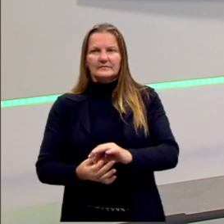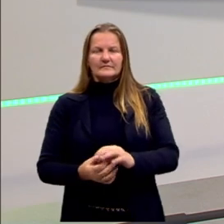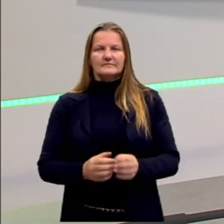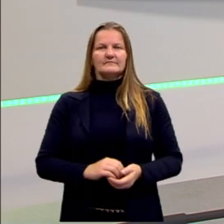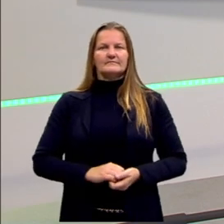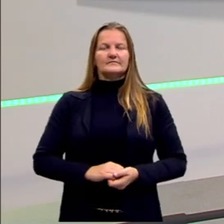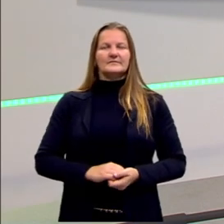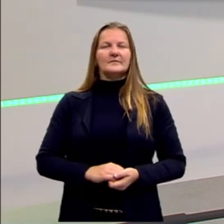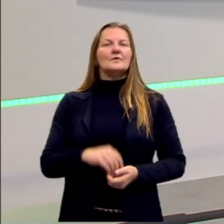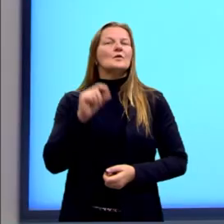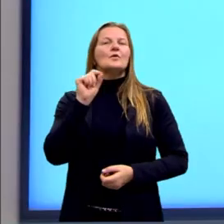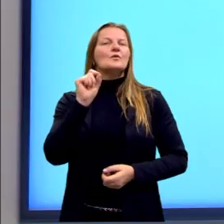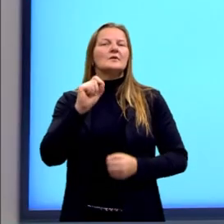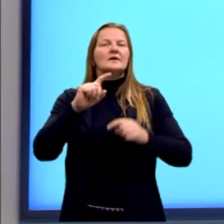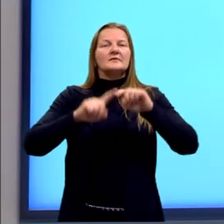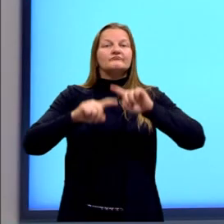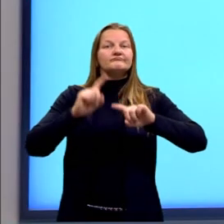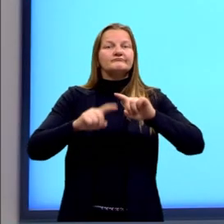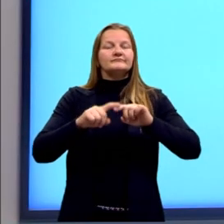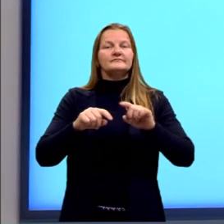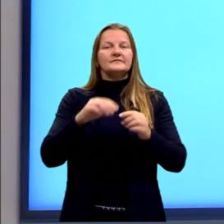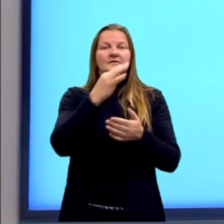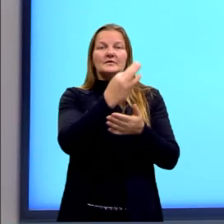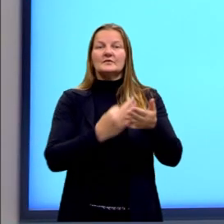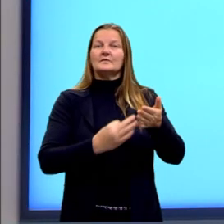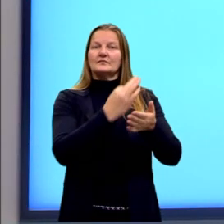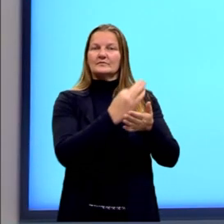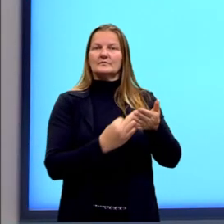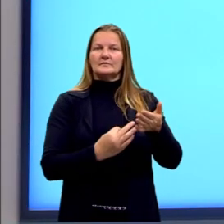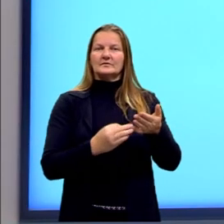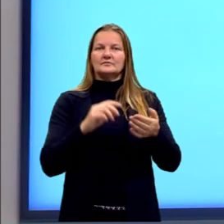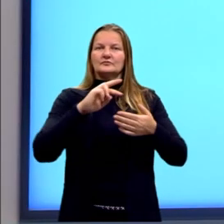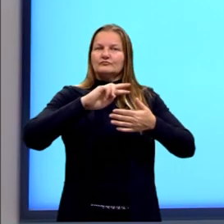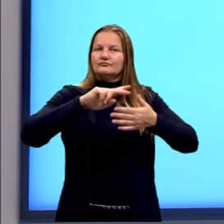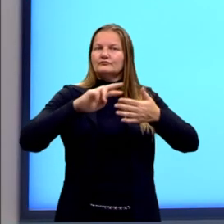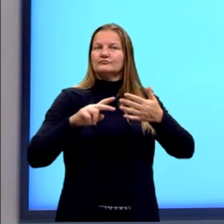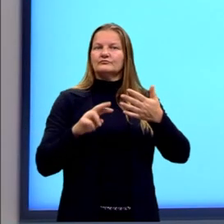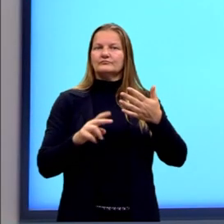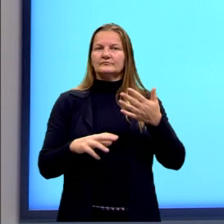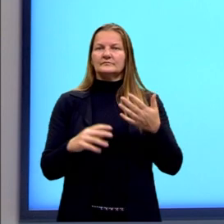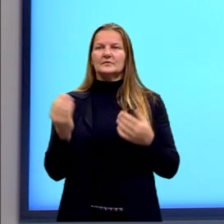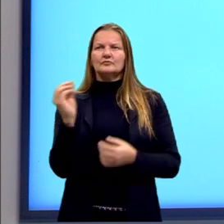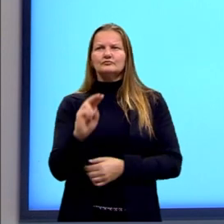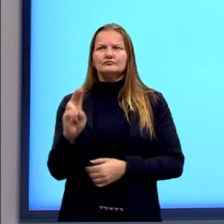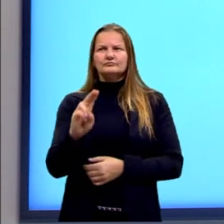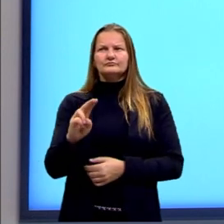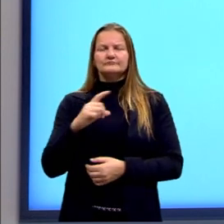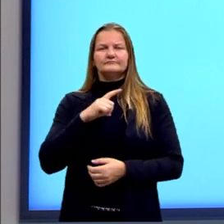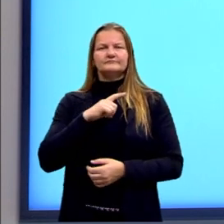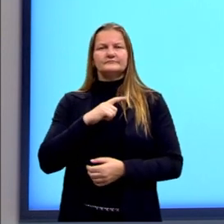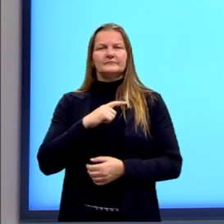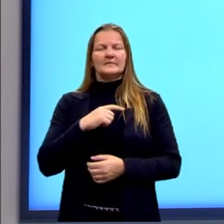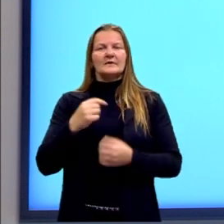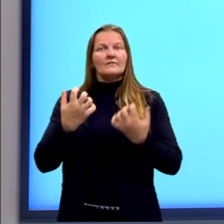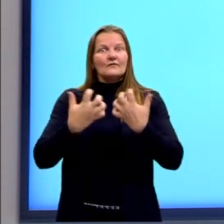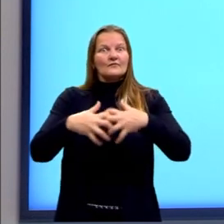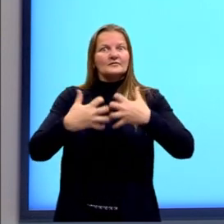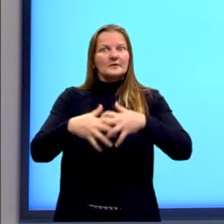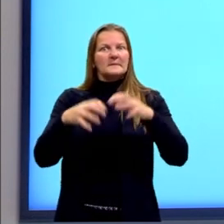O que são fatores de textualidade? O que a gente pode usar para que a textualidade funcione?